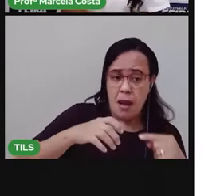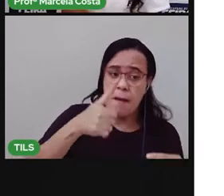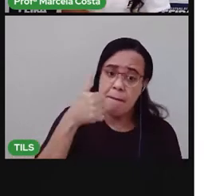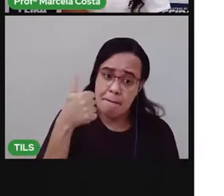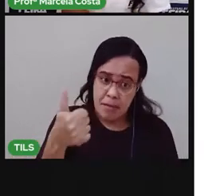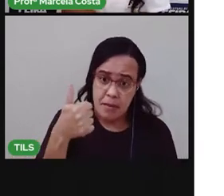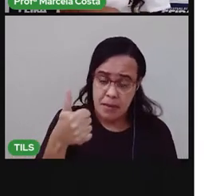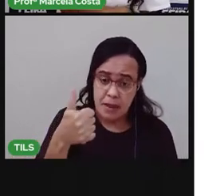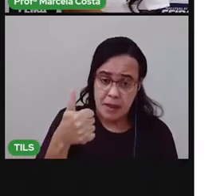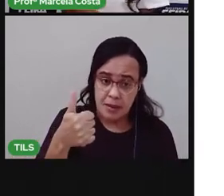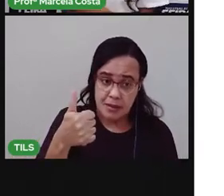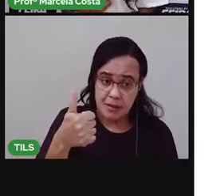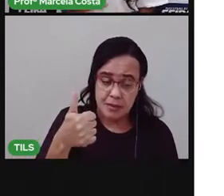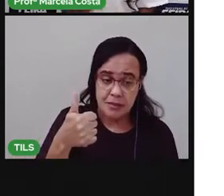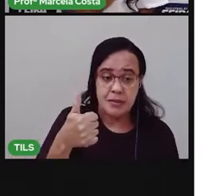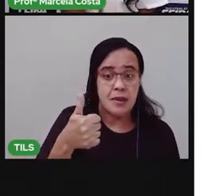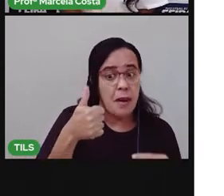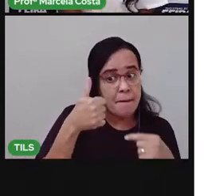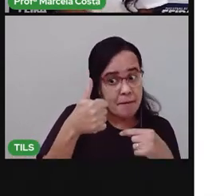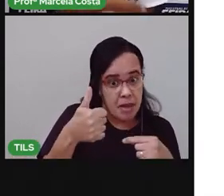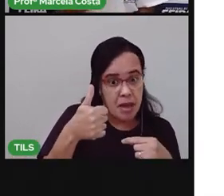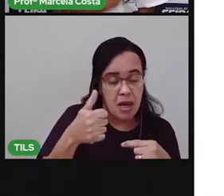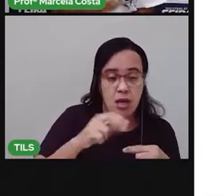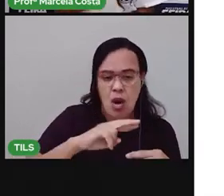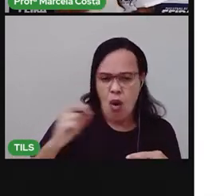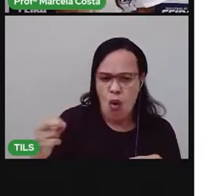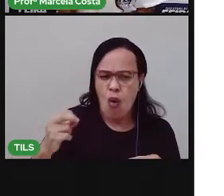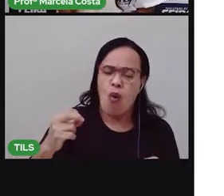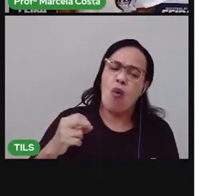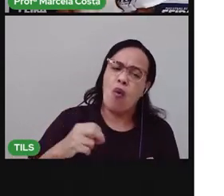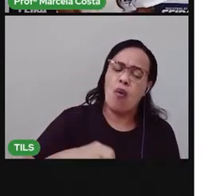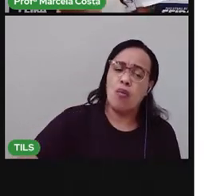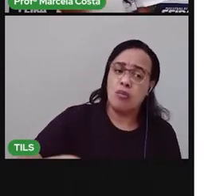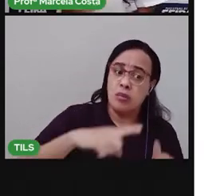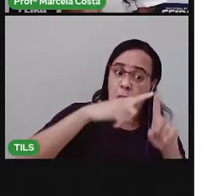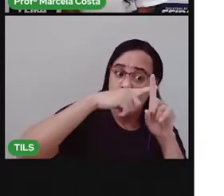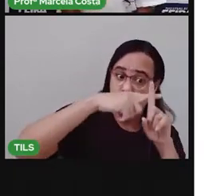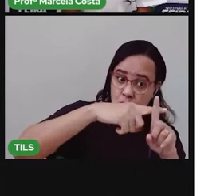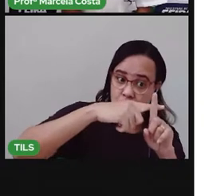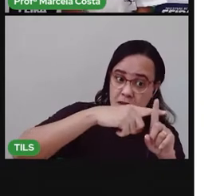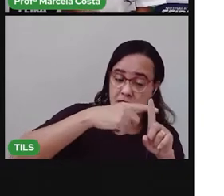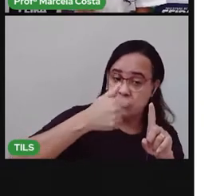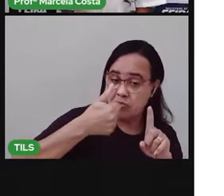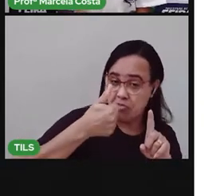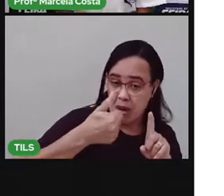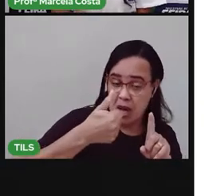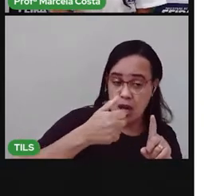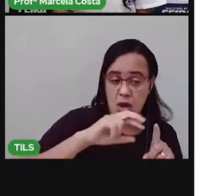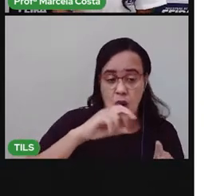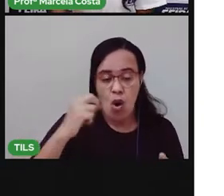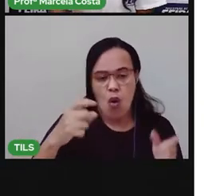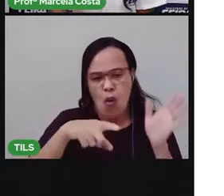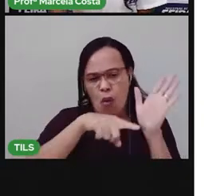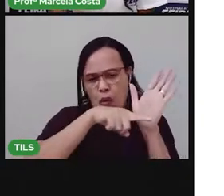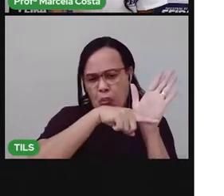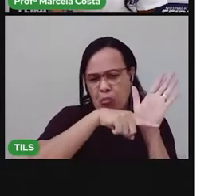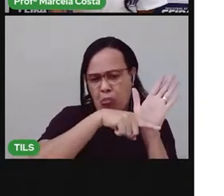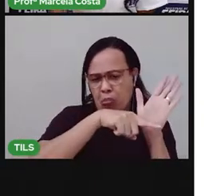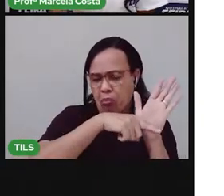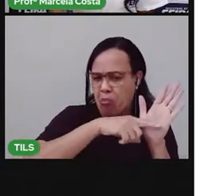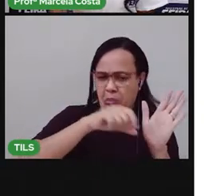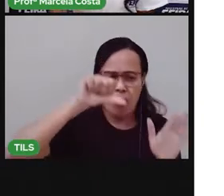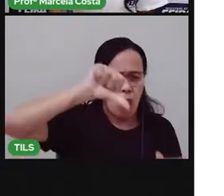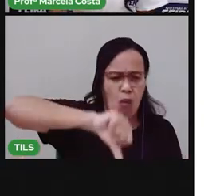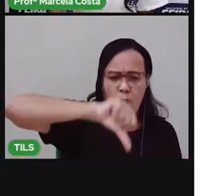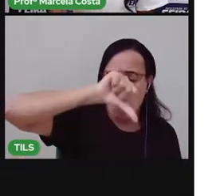existem os positivos né o lado positivo existe o lado negativo e o lado negativo está relacionado à sujeira por